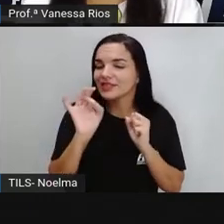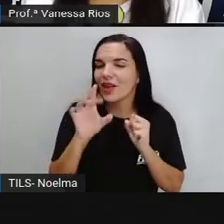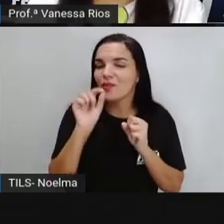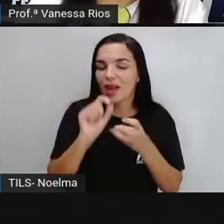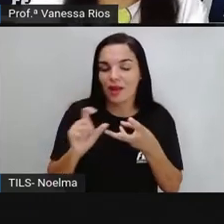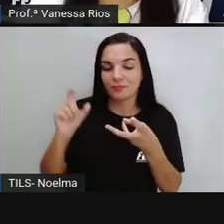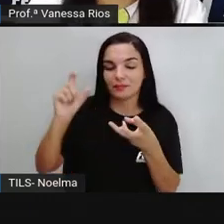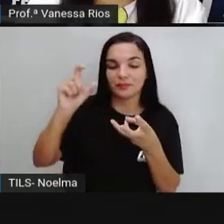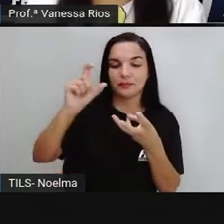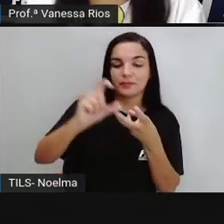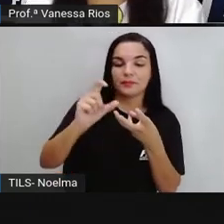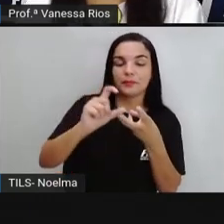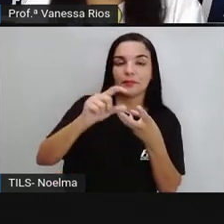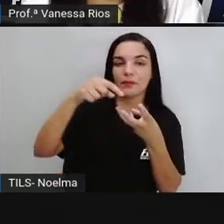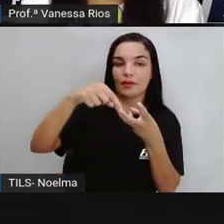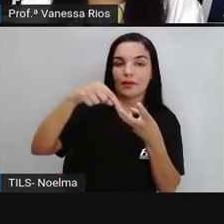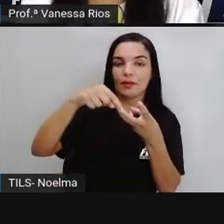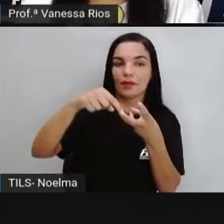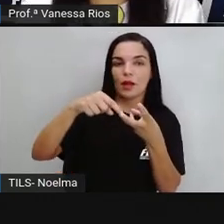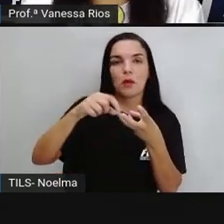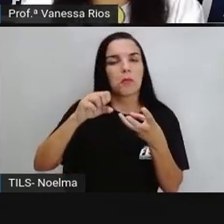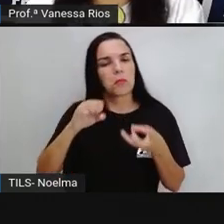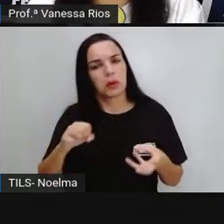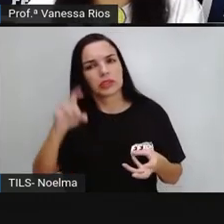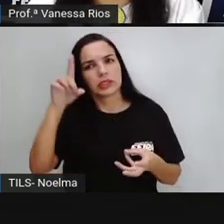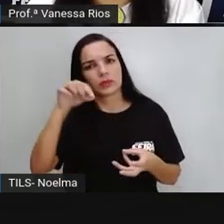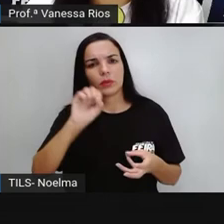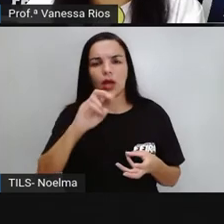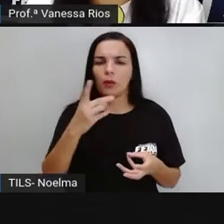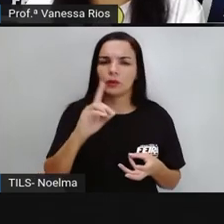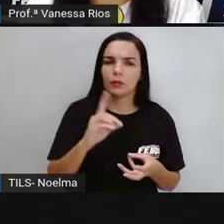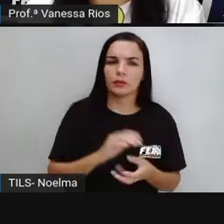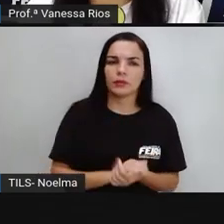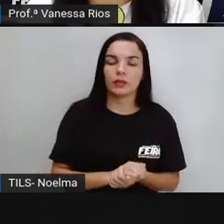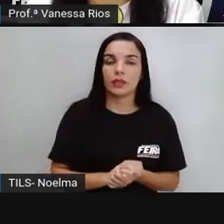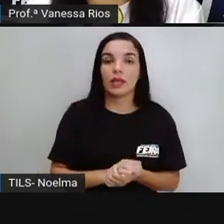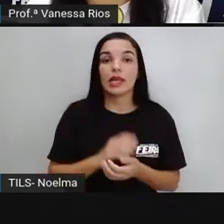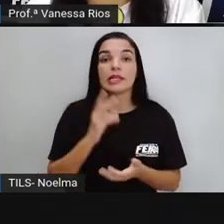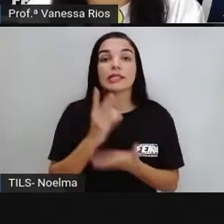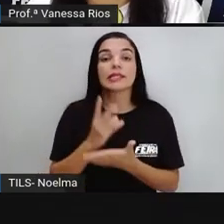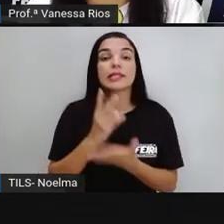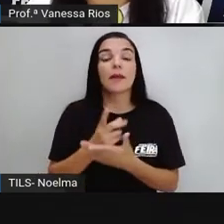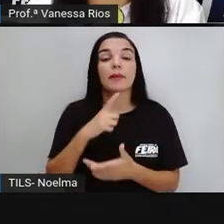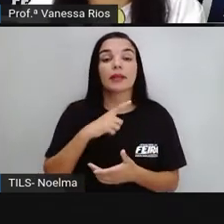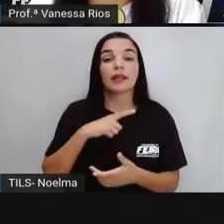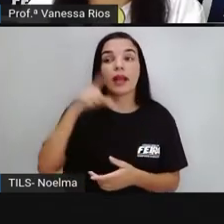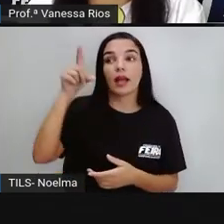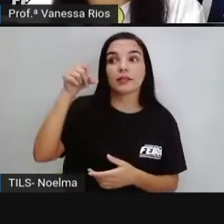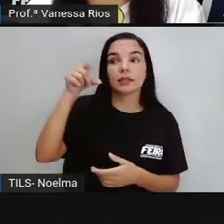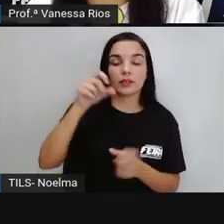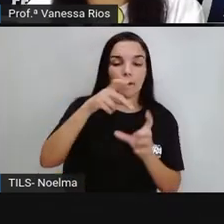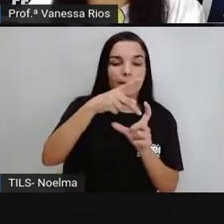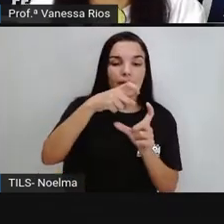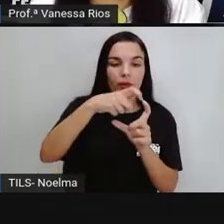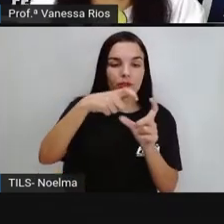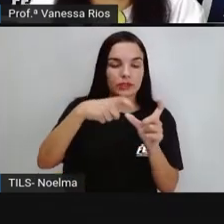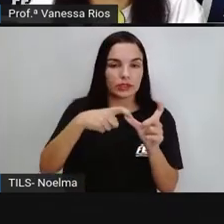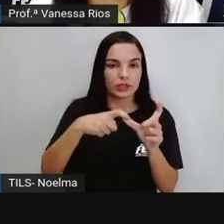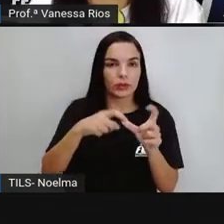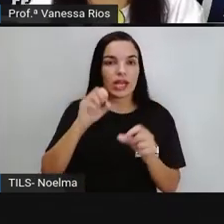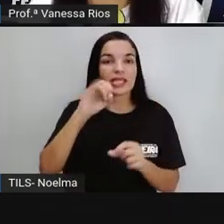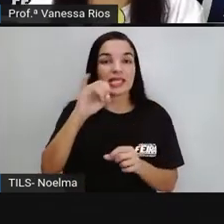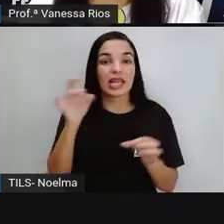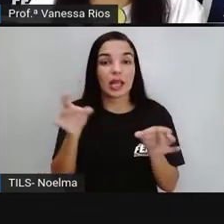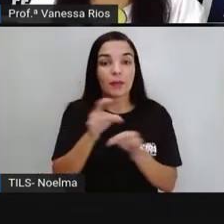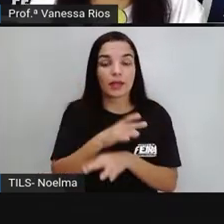mas o acento pode aparecer ou não. São acentuadas as palavras paroxítonas